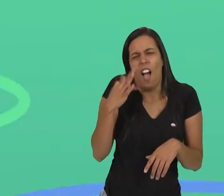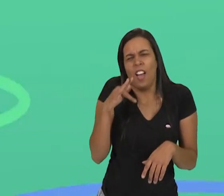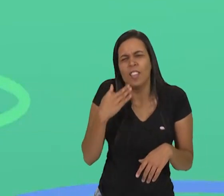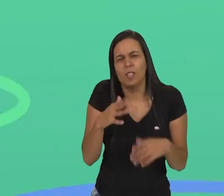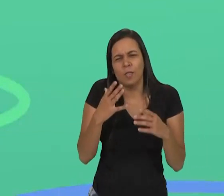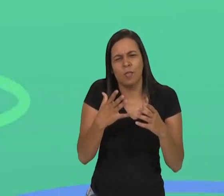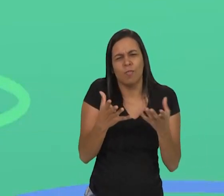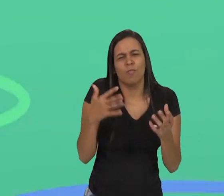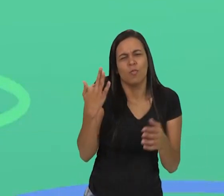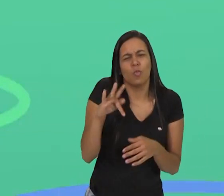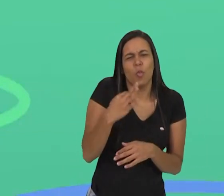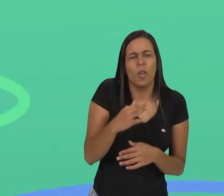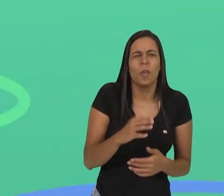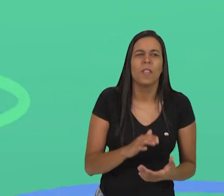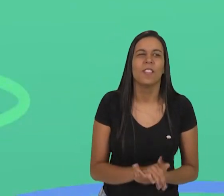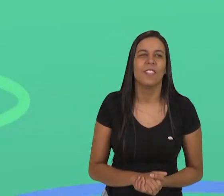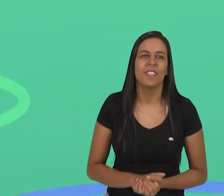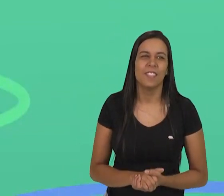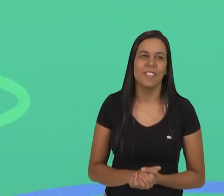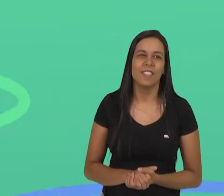Ai meu bumbum!